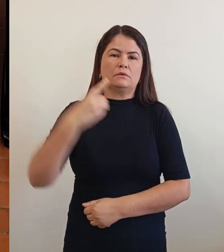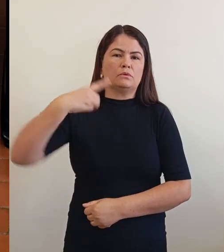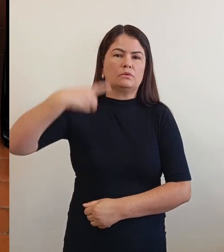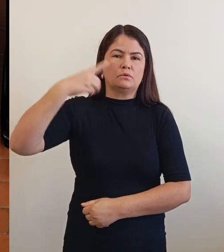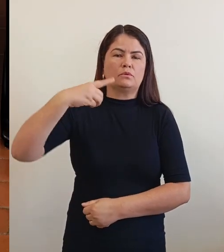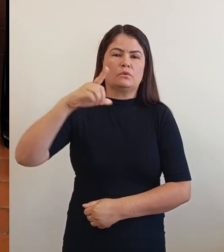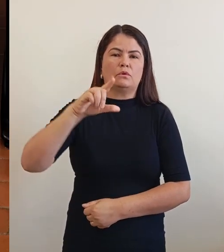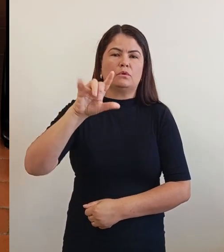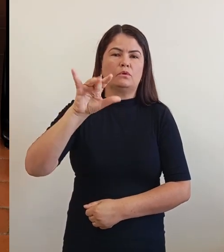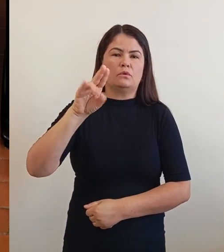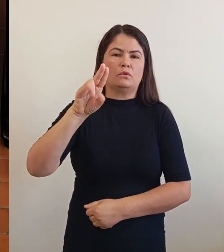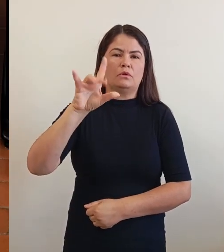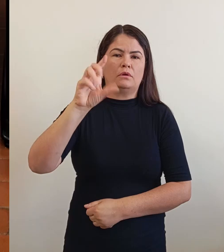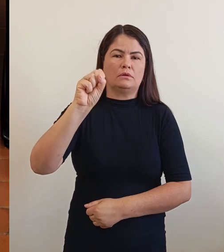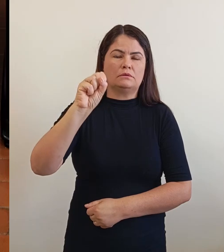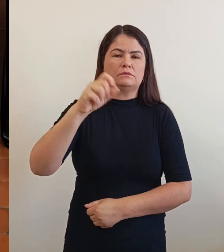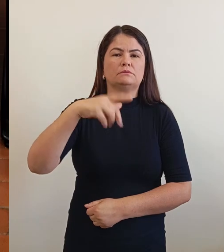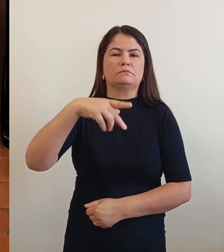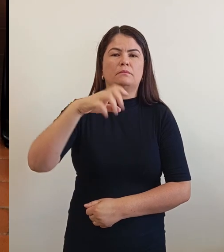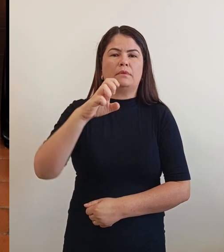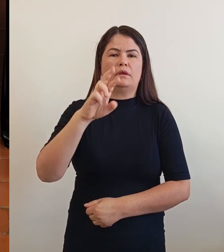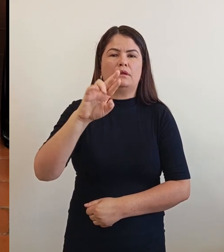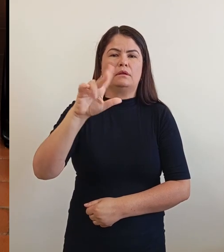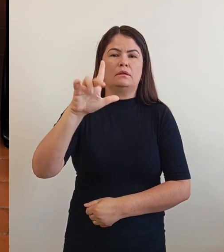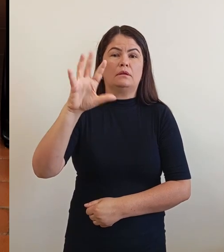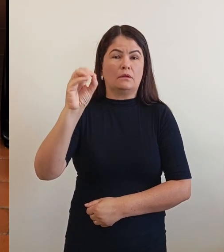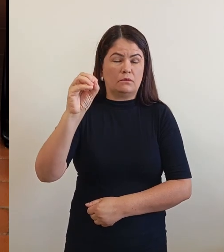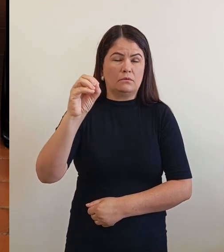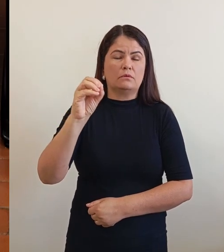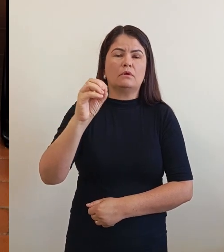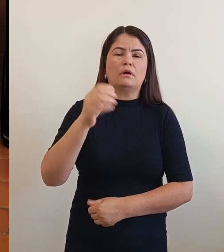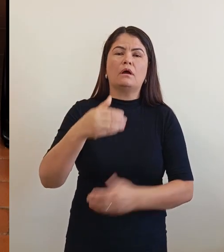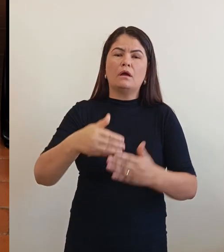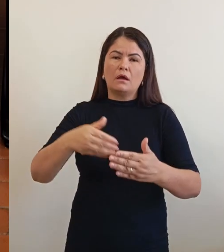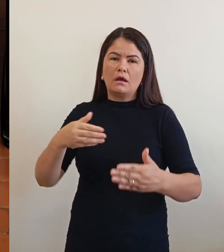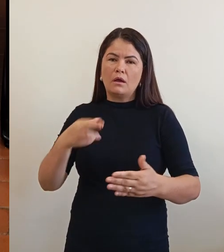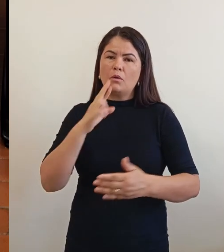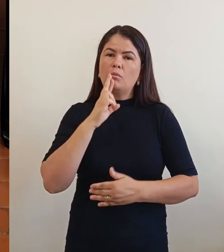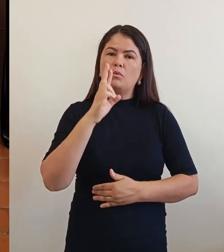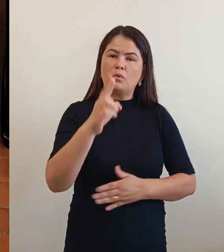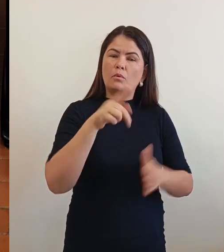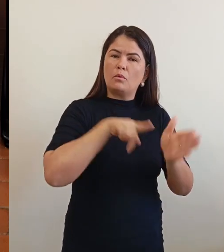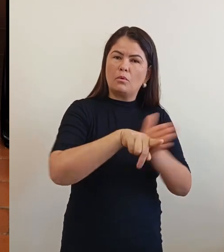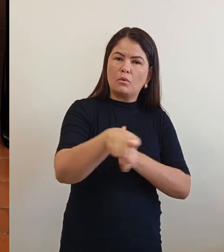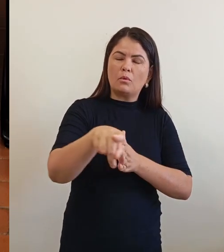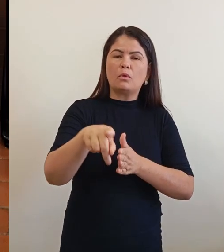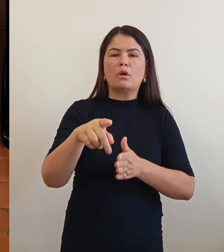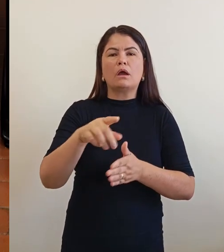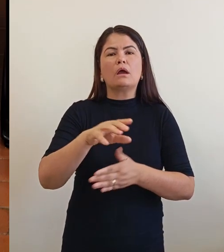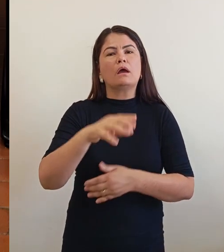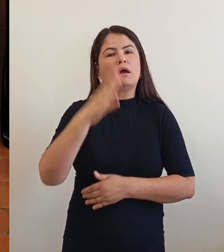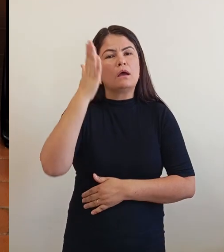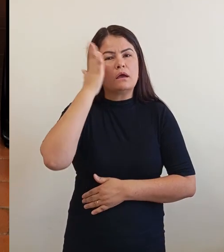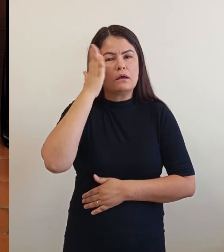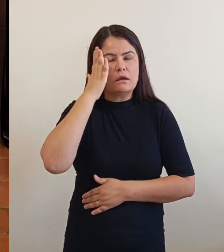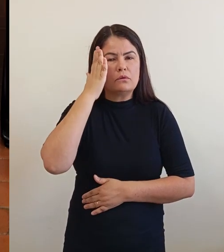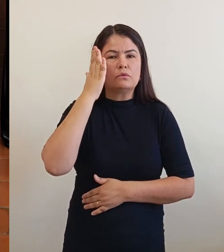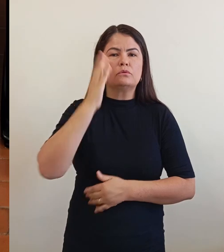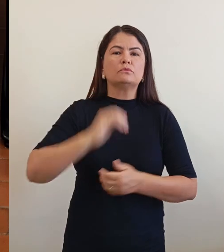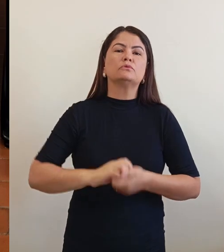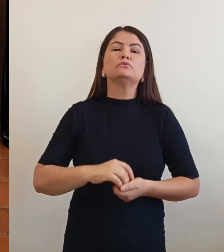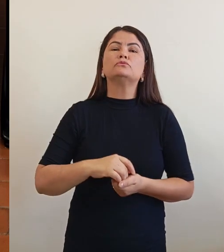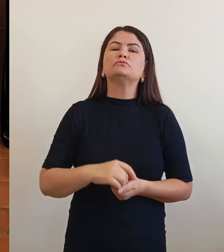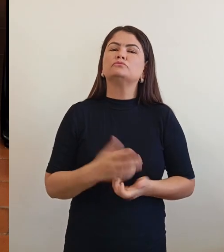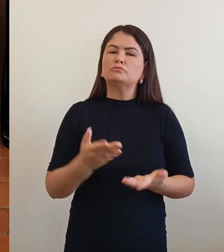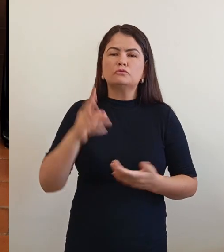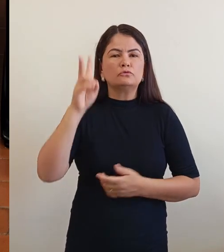Perilu. Antes do senhor responder as nossas perguntas, candidato, gostaríamos de saber um pouco da